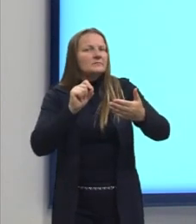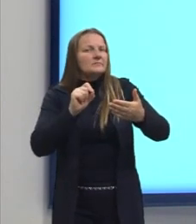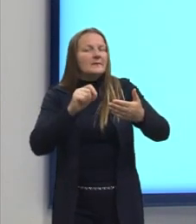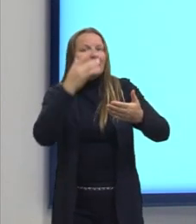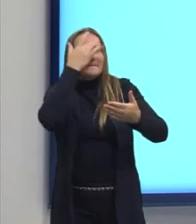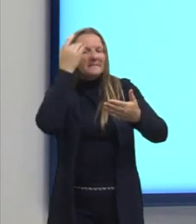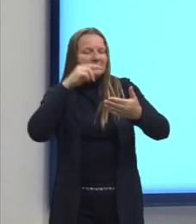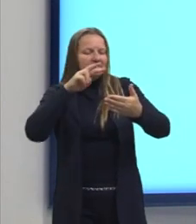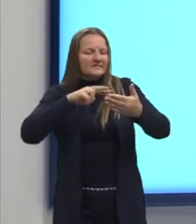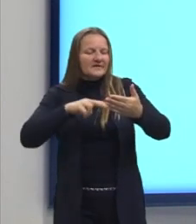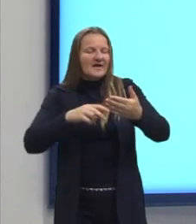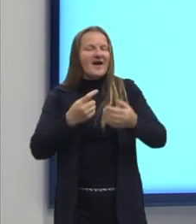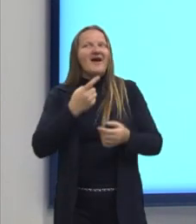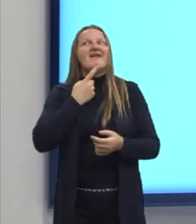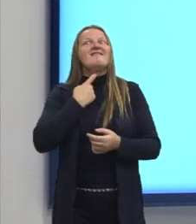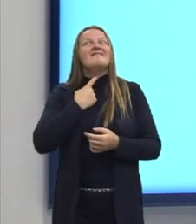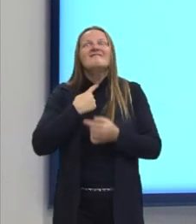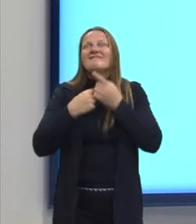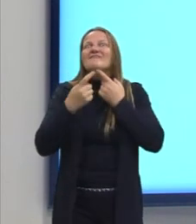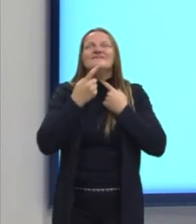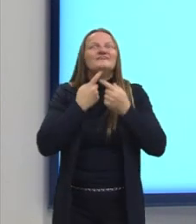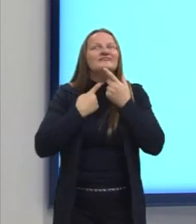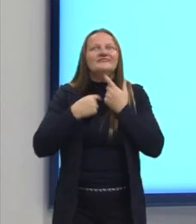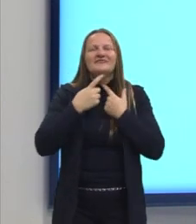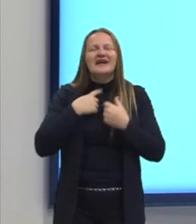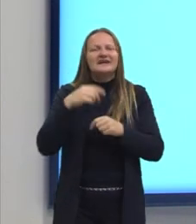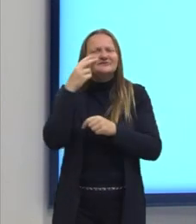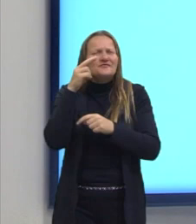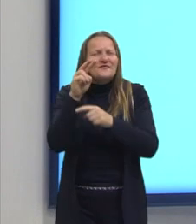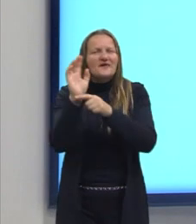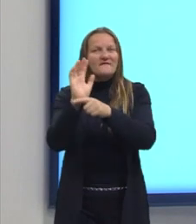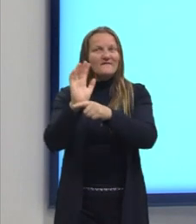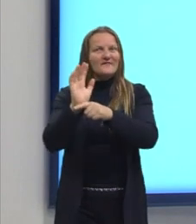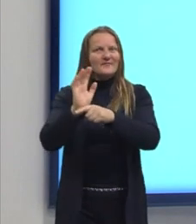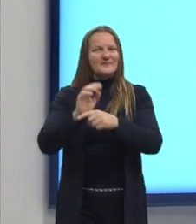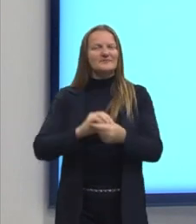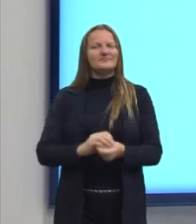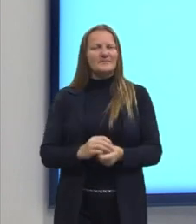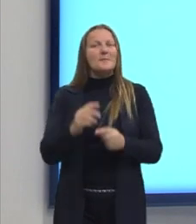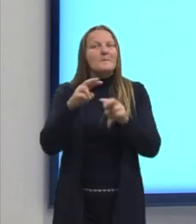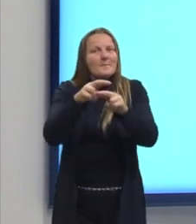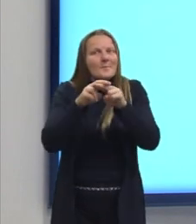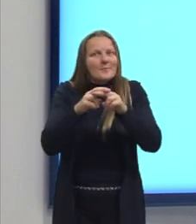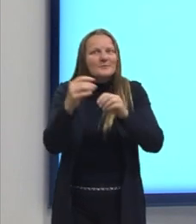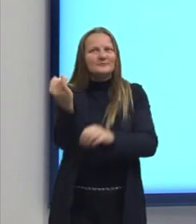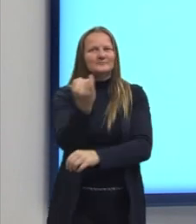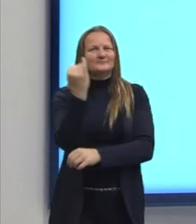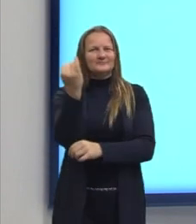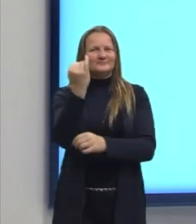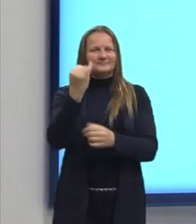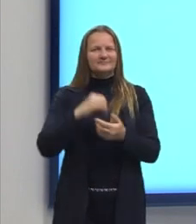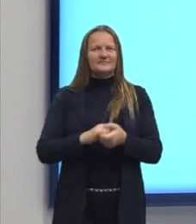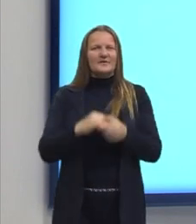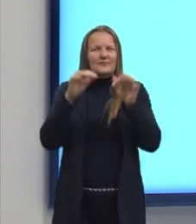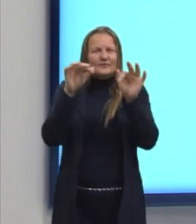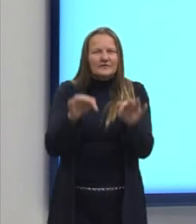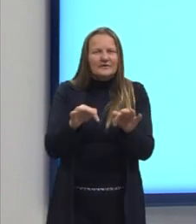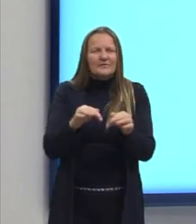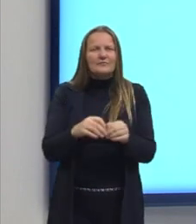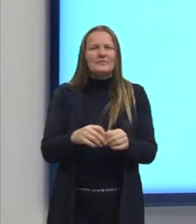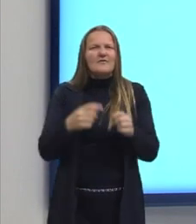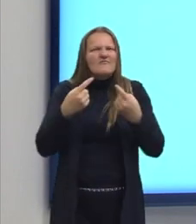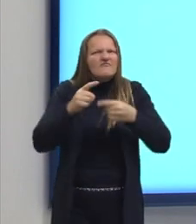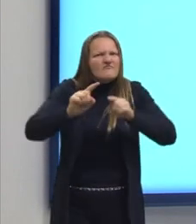tenha interesse em assistir o filme, né. Então, a ideia aqui dessa interrogação, dessa questão, ao final, é